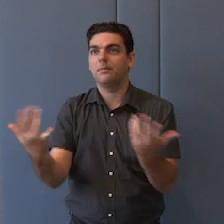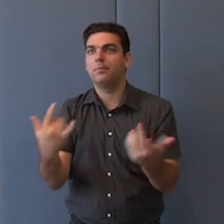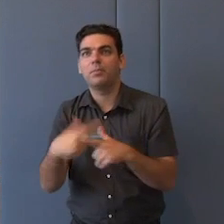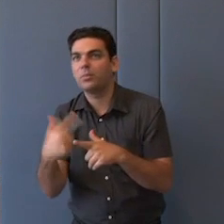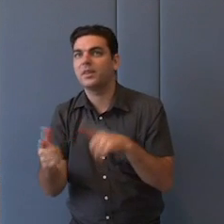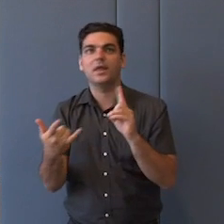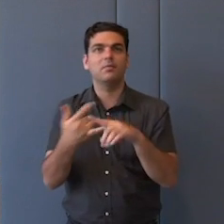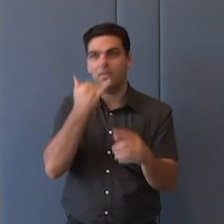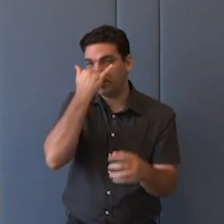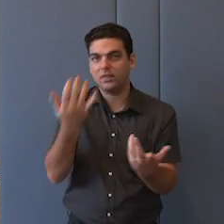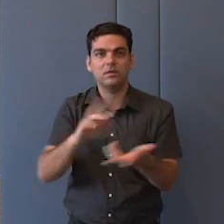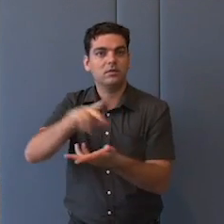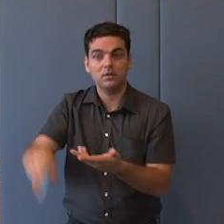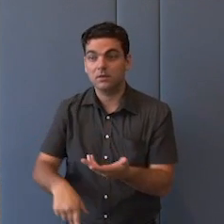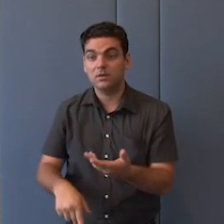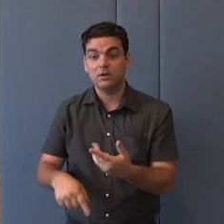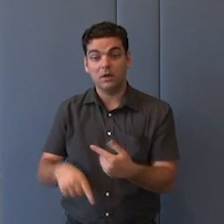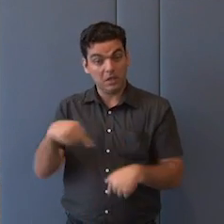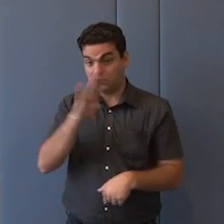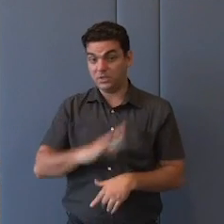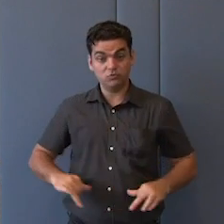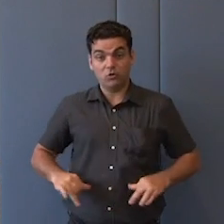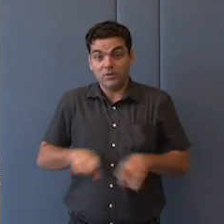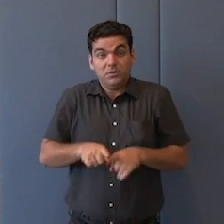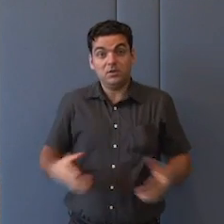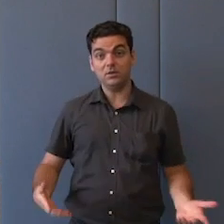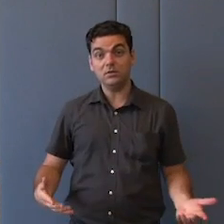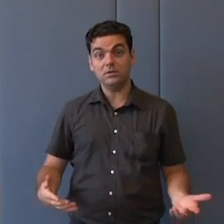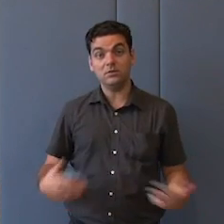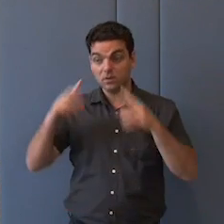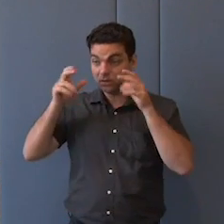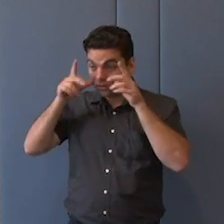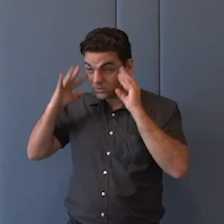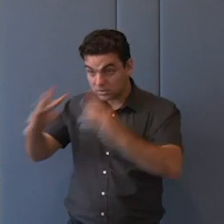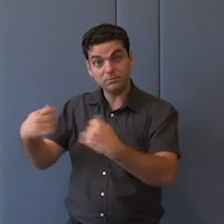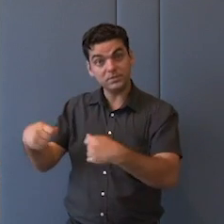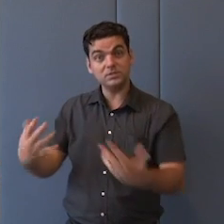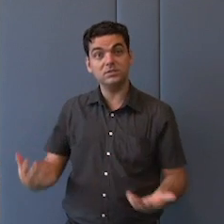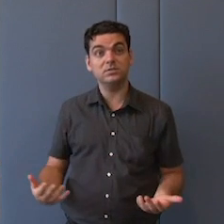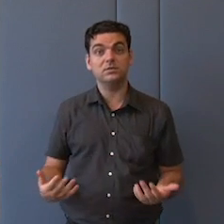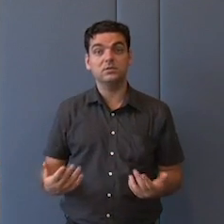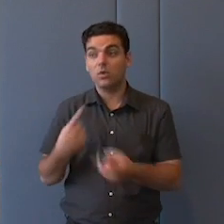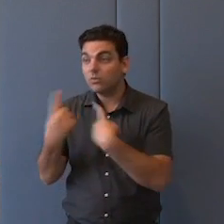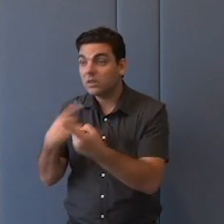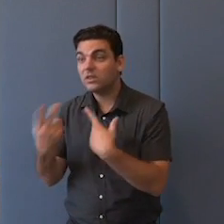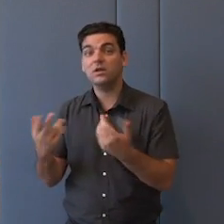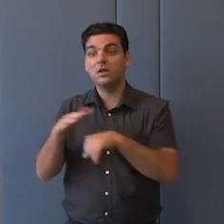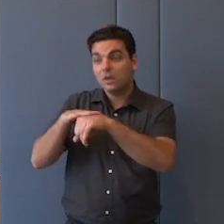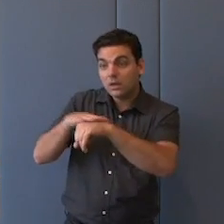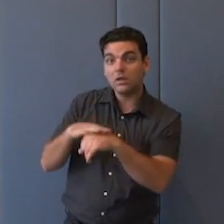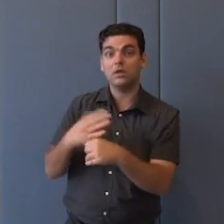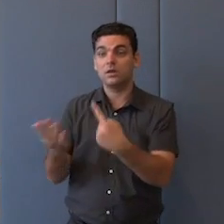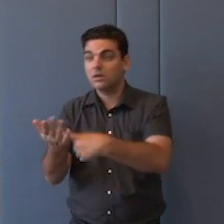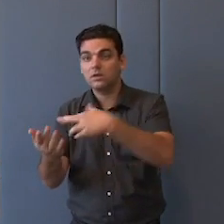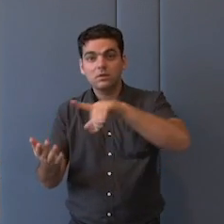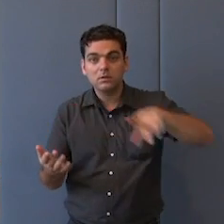nosso comércio, são determinantes para a nossa capacidade de crescimento econômico. Então, se a gente não participa disso, porque não é conosco, não digo nem só as